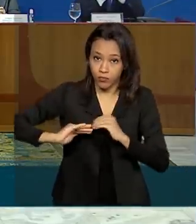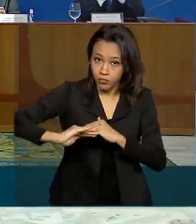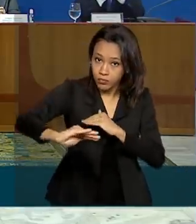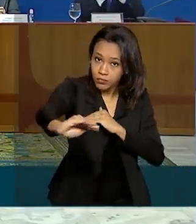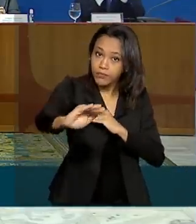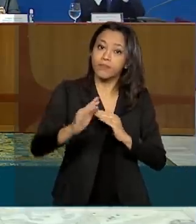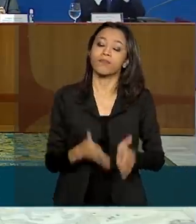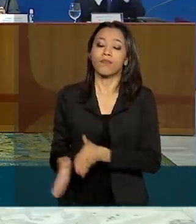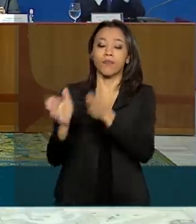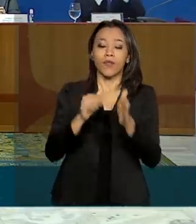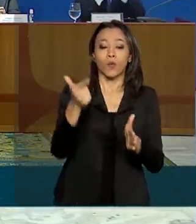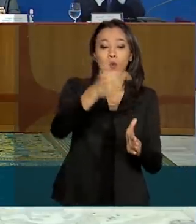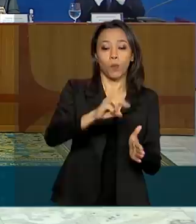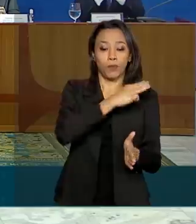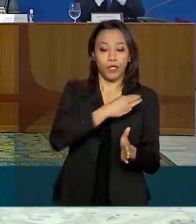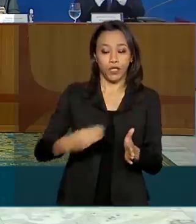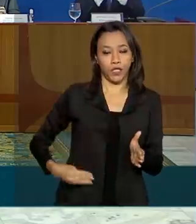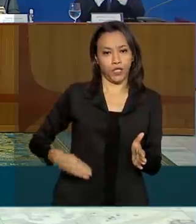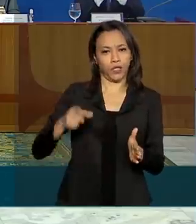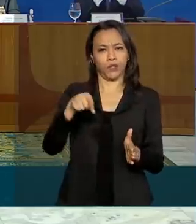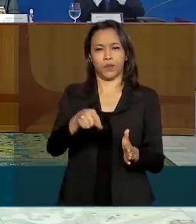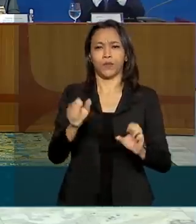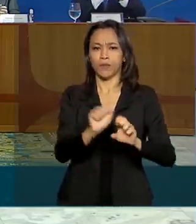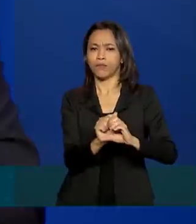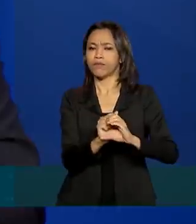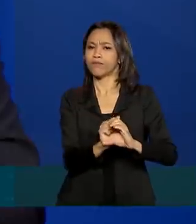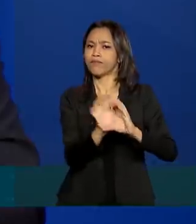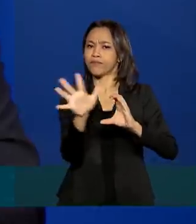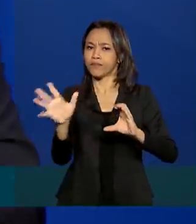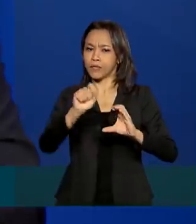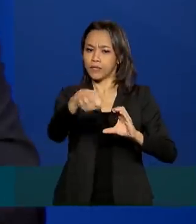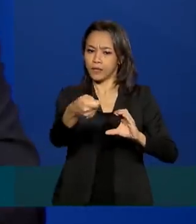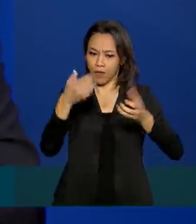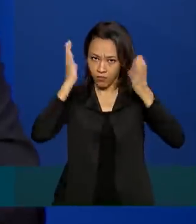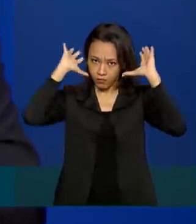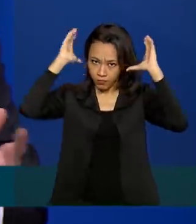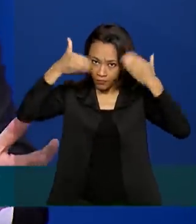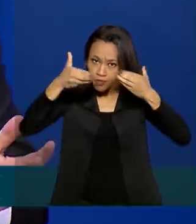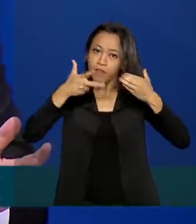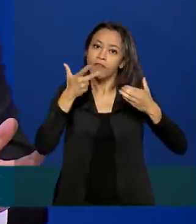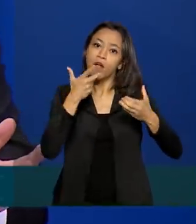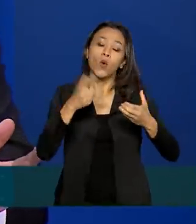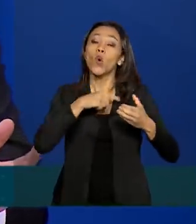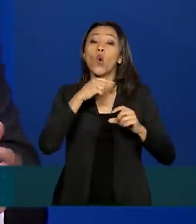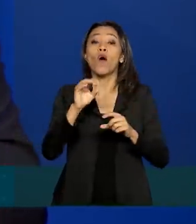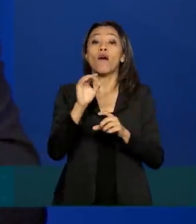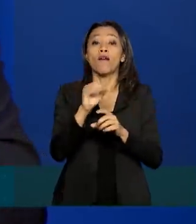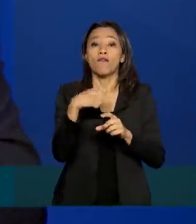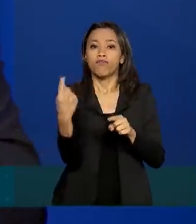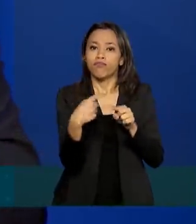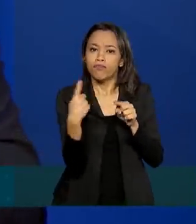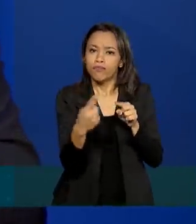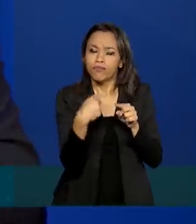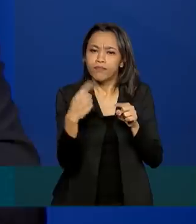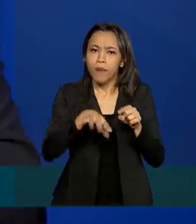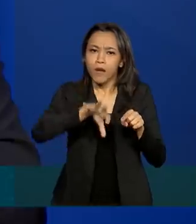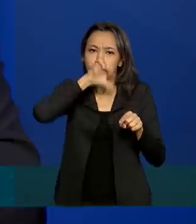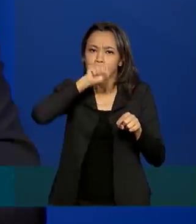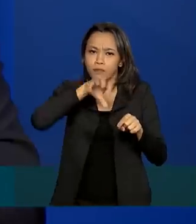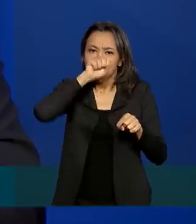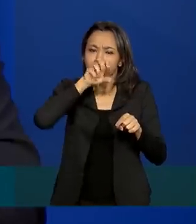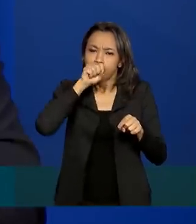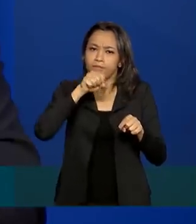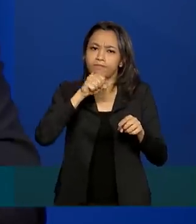Ciência, Tecnologia, Inovações e Comunicações destacou a produção de ventiladores pulmonares com tecnologia 100